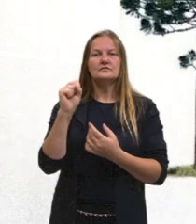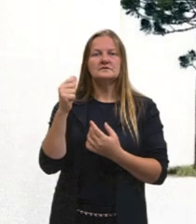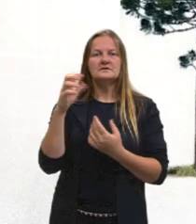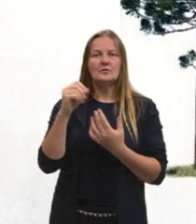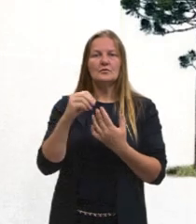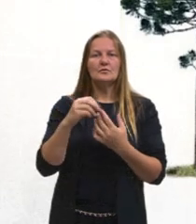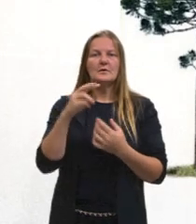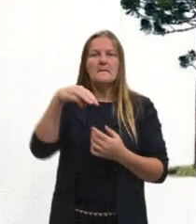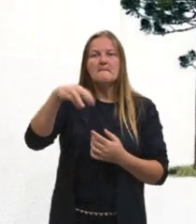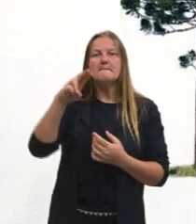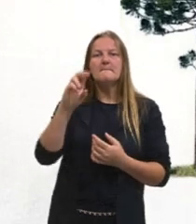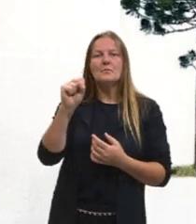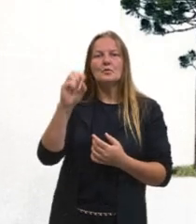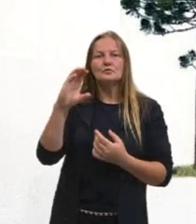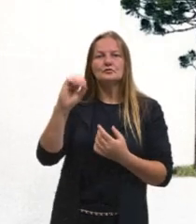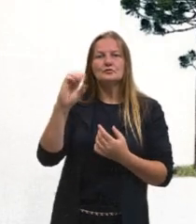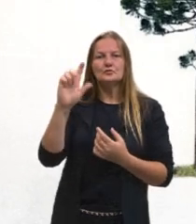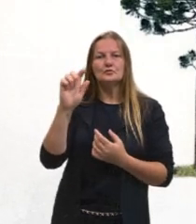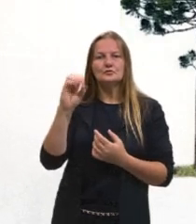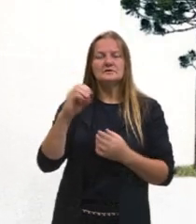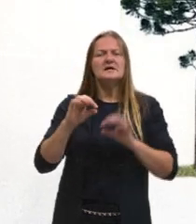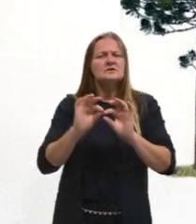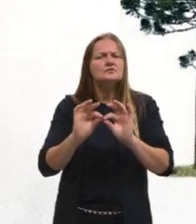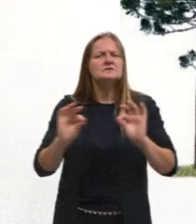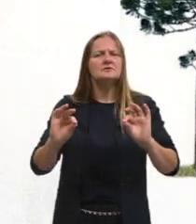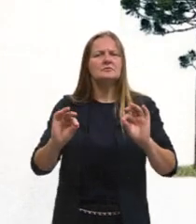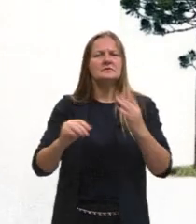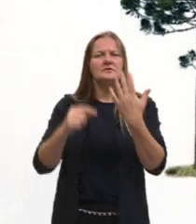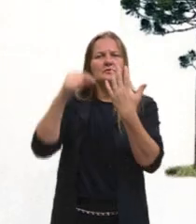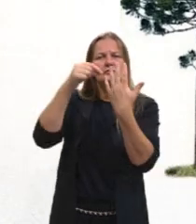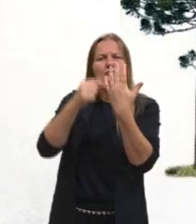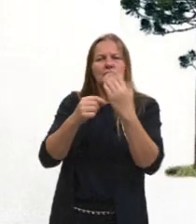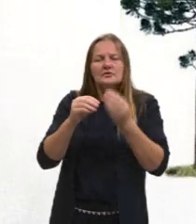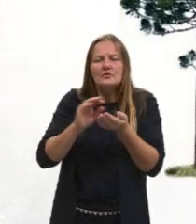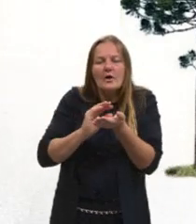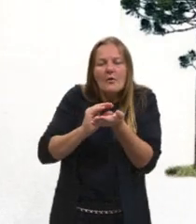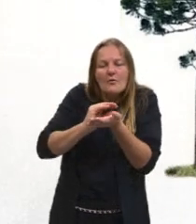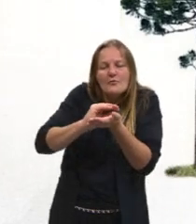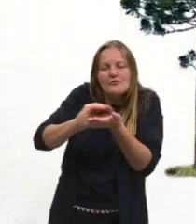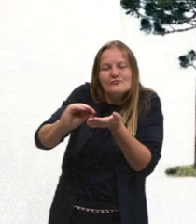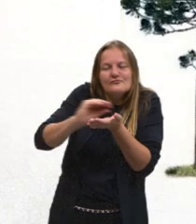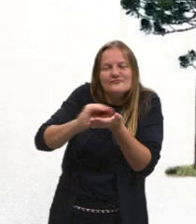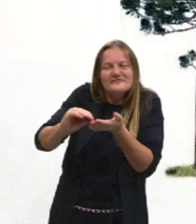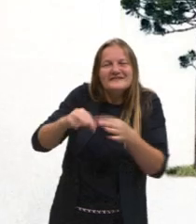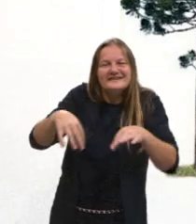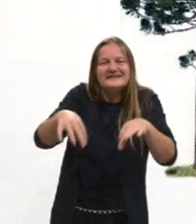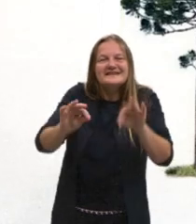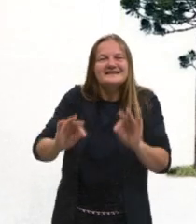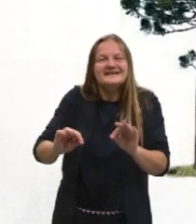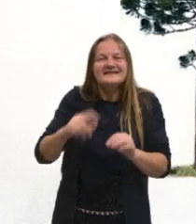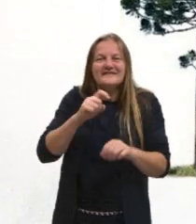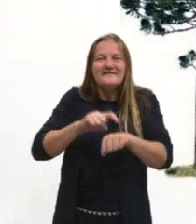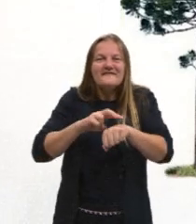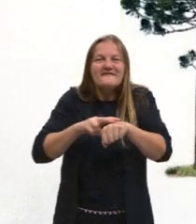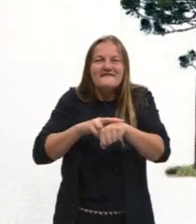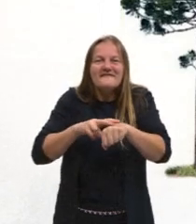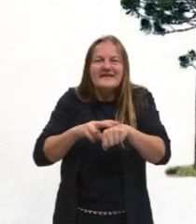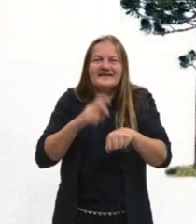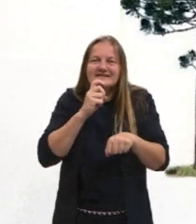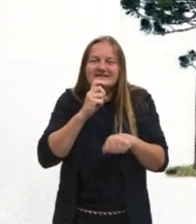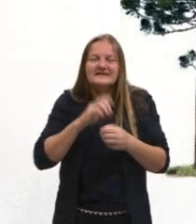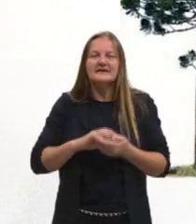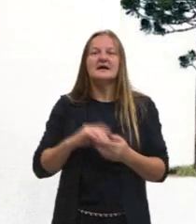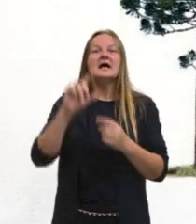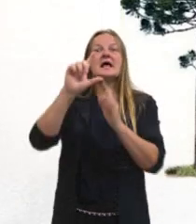aspas, simples. São bem pequenininhas as briófitas, parecem uns tapetinhos verdes. Depois então surgem as